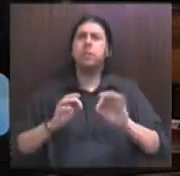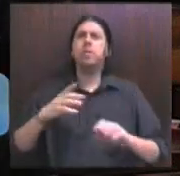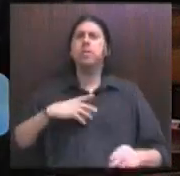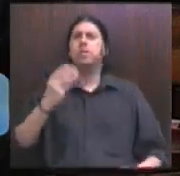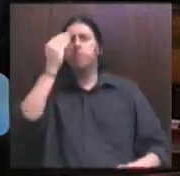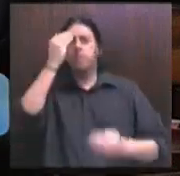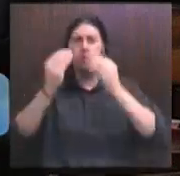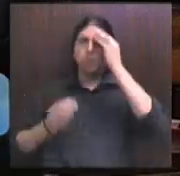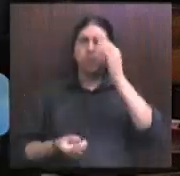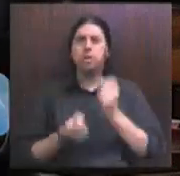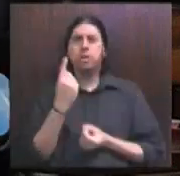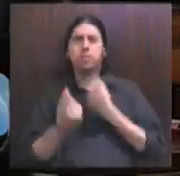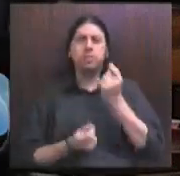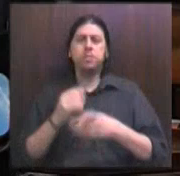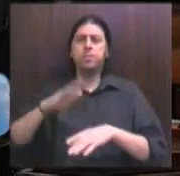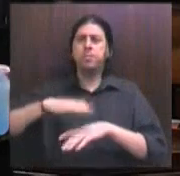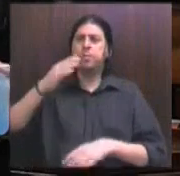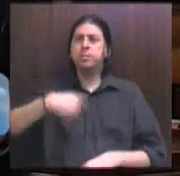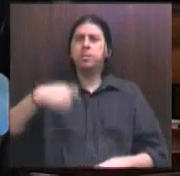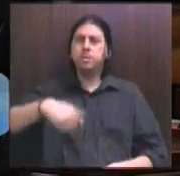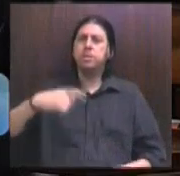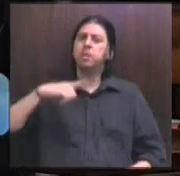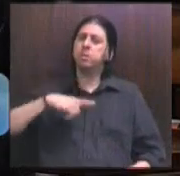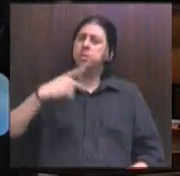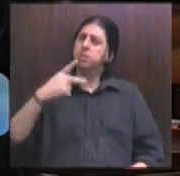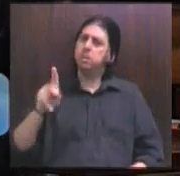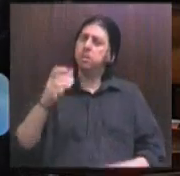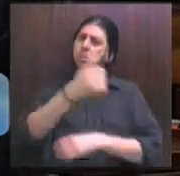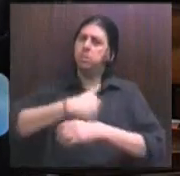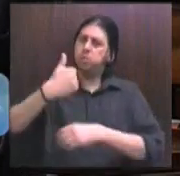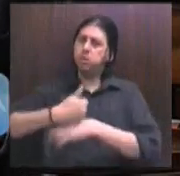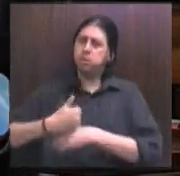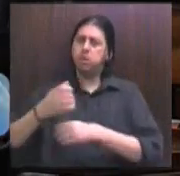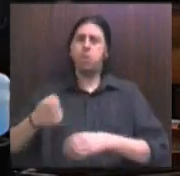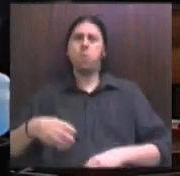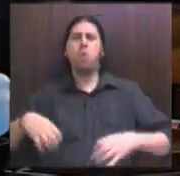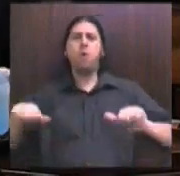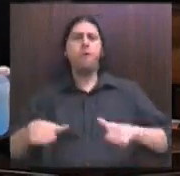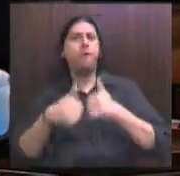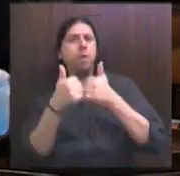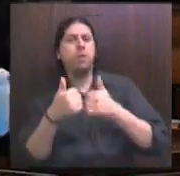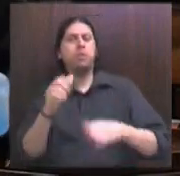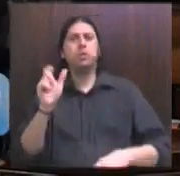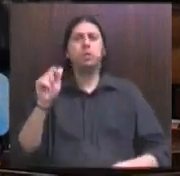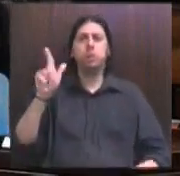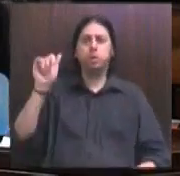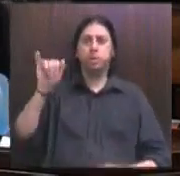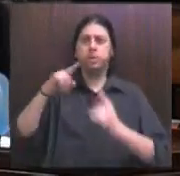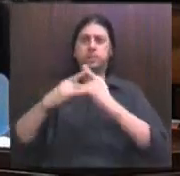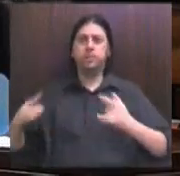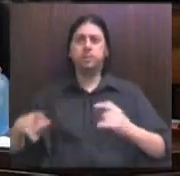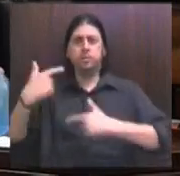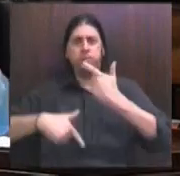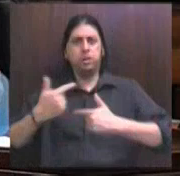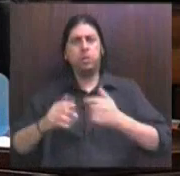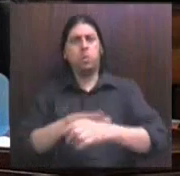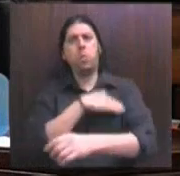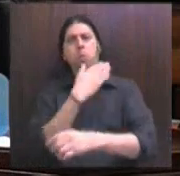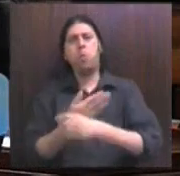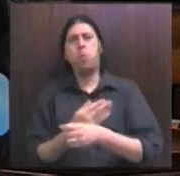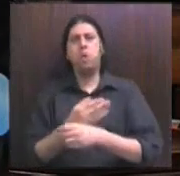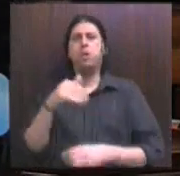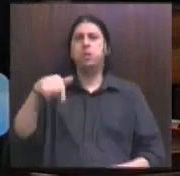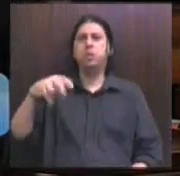vez mais, vai se fazer necessário este profissional qualificado que o Senge vem trabalhando ao longo dos seus 75 anos.